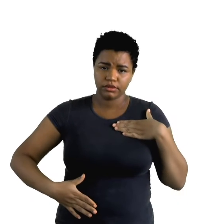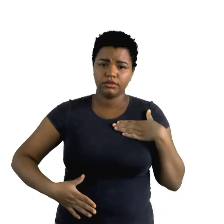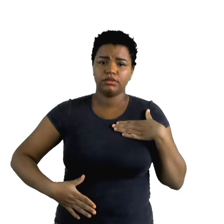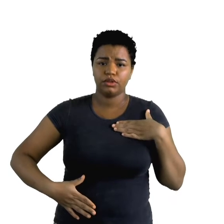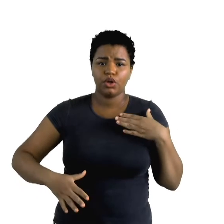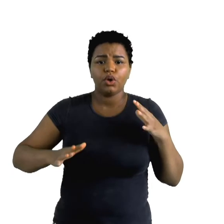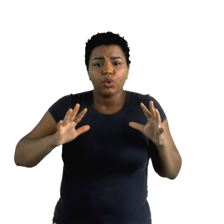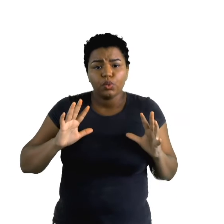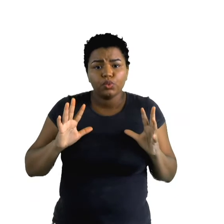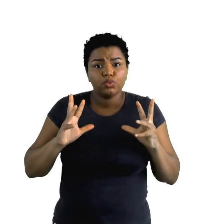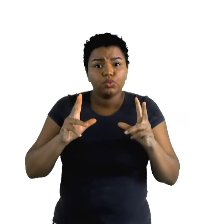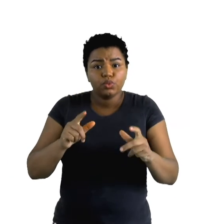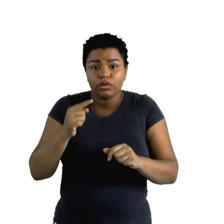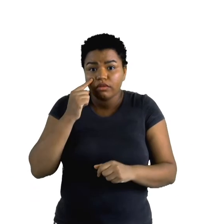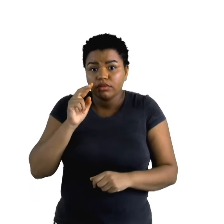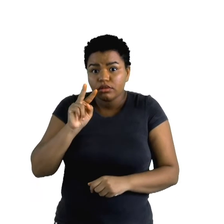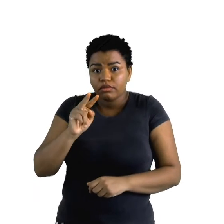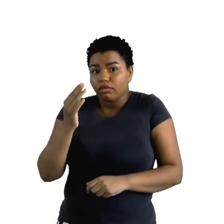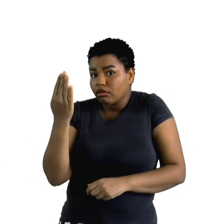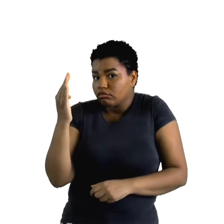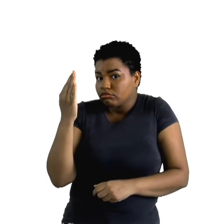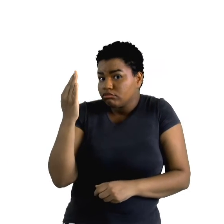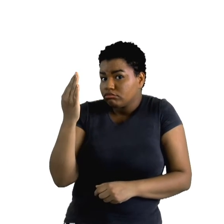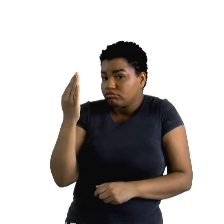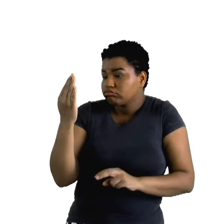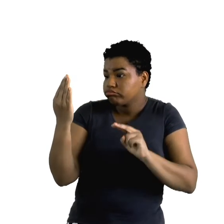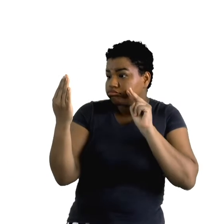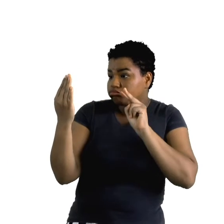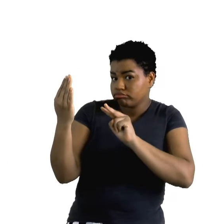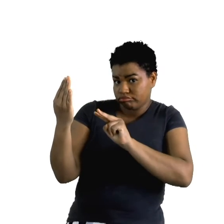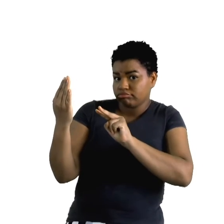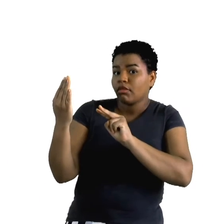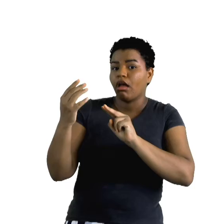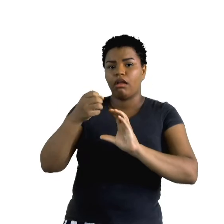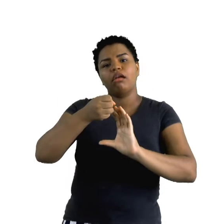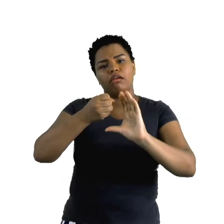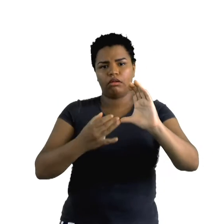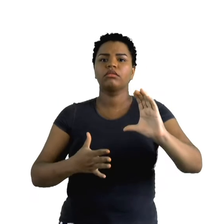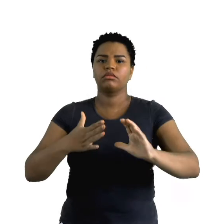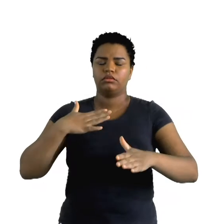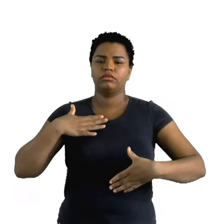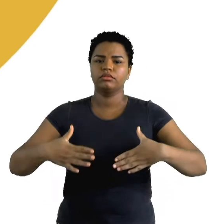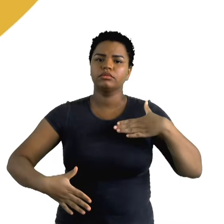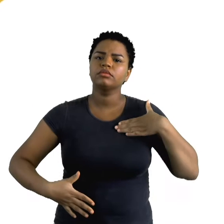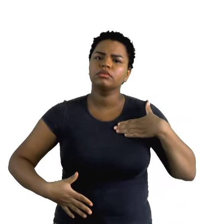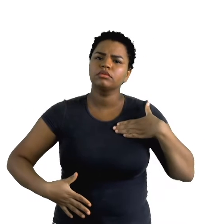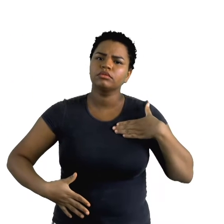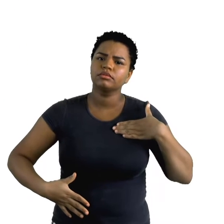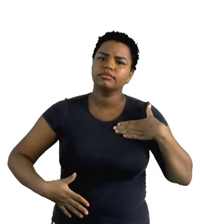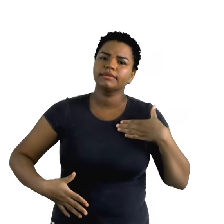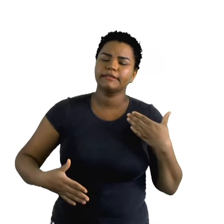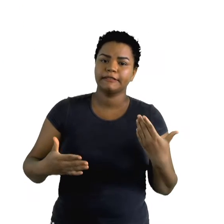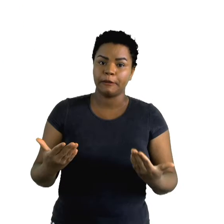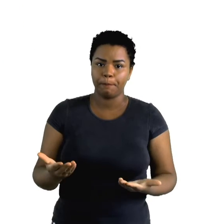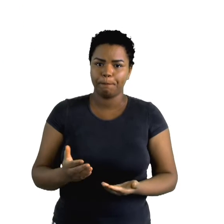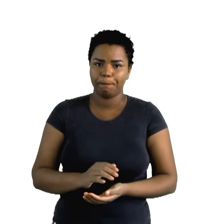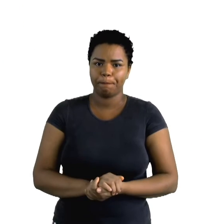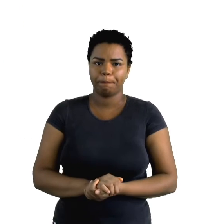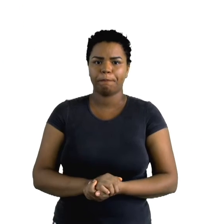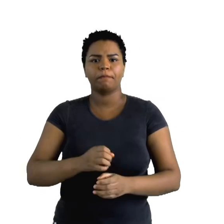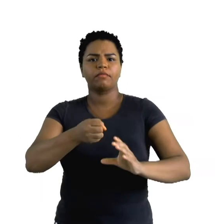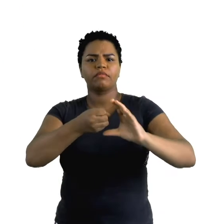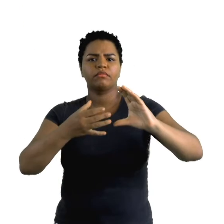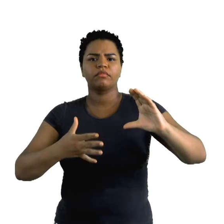consegue olhar no espelho é sua característica física. Já conseguimos. Característica de